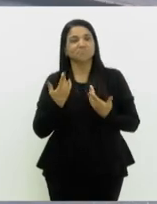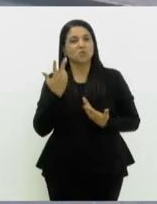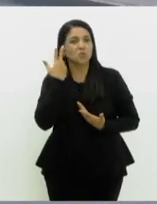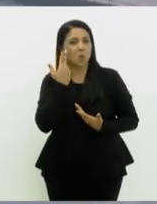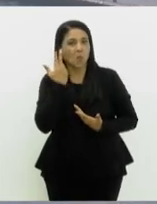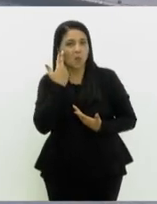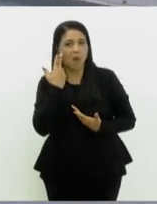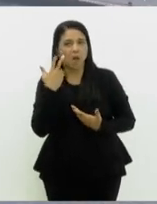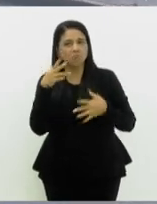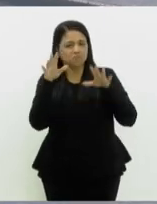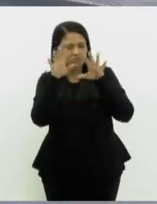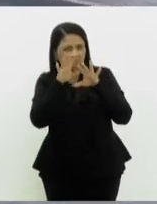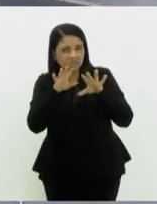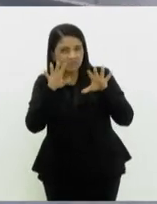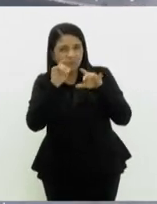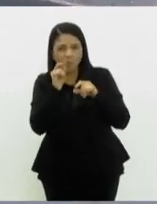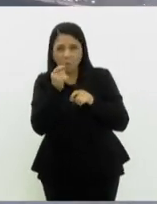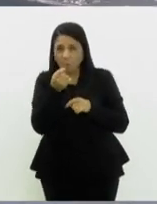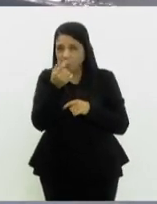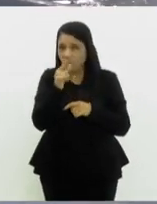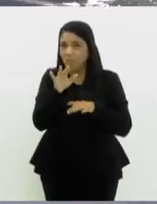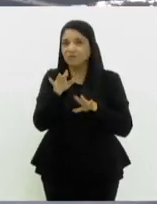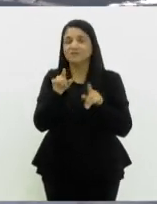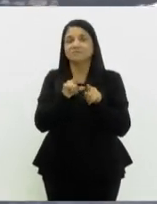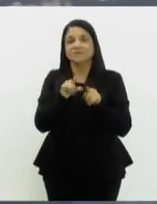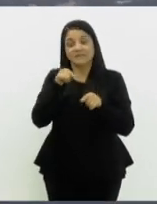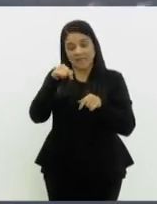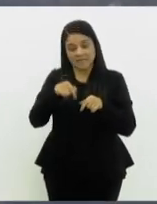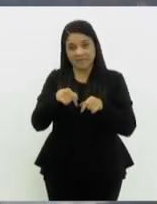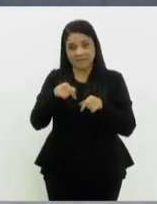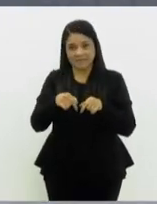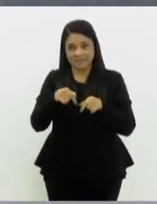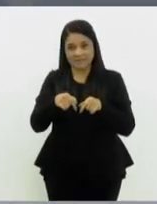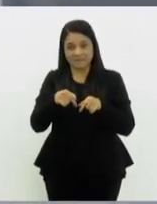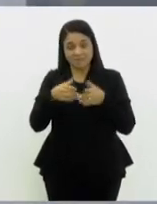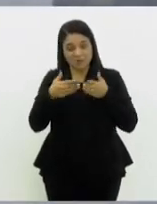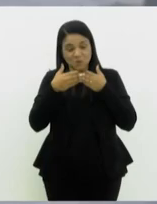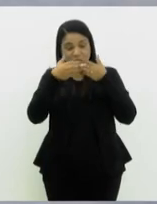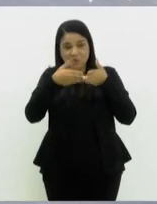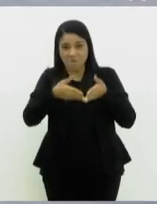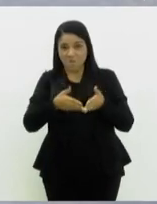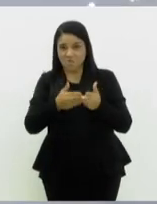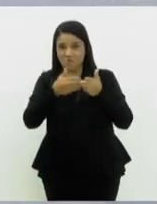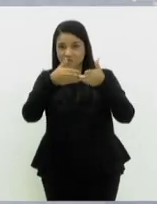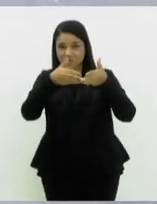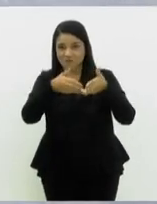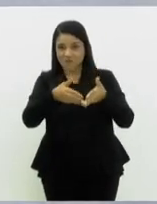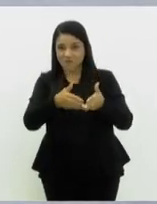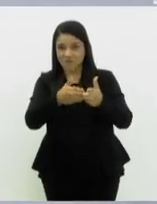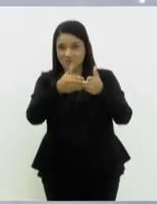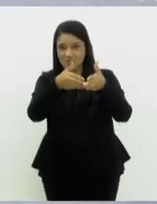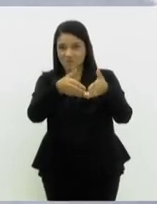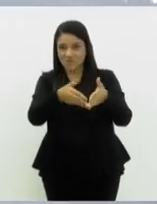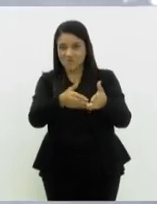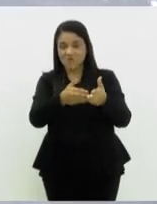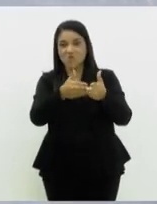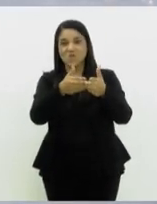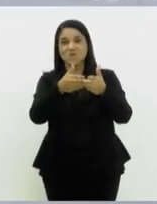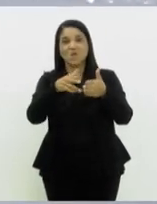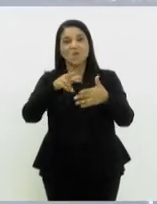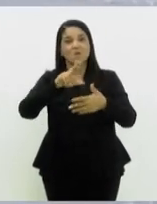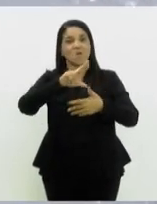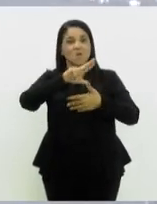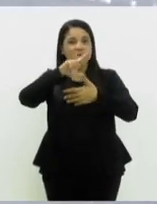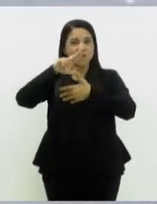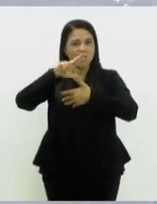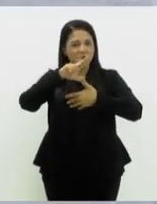um pouco de névoa lá ao fundo. E agora nós vemos aqui embaixo um navio que vai ser enviado para o